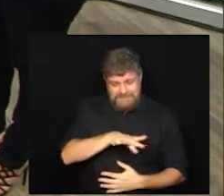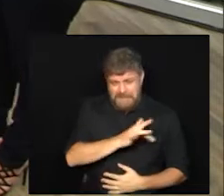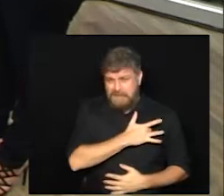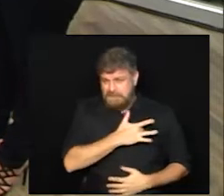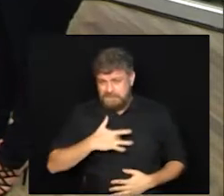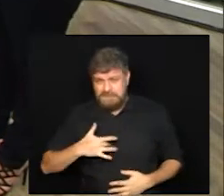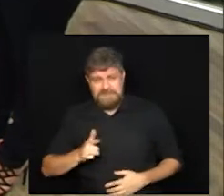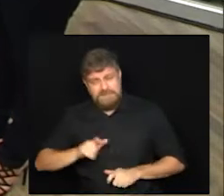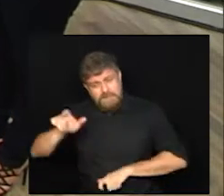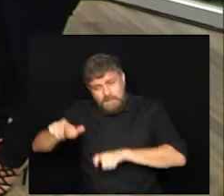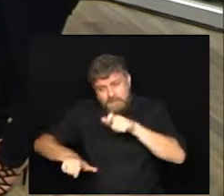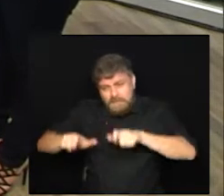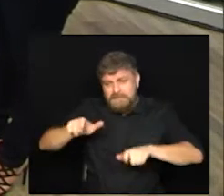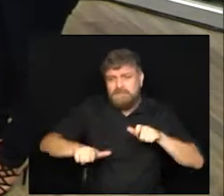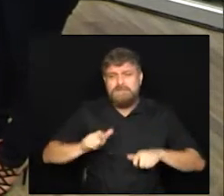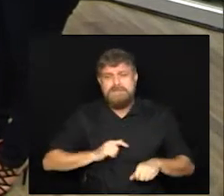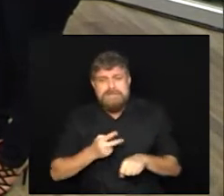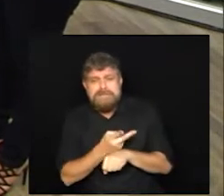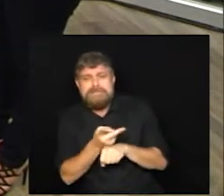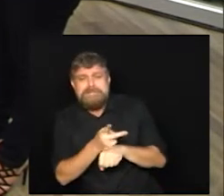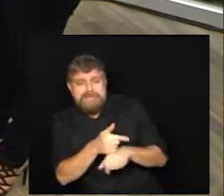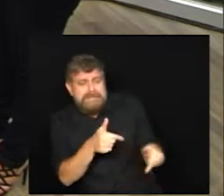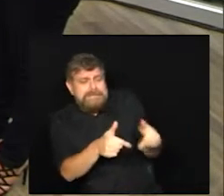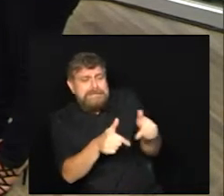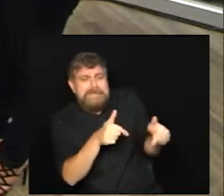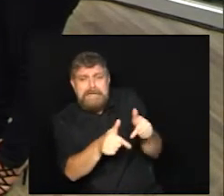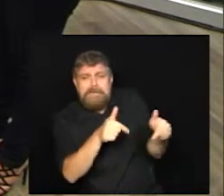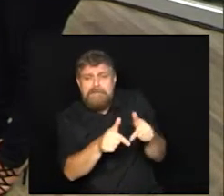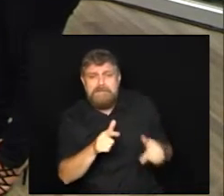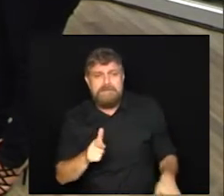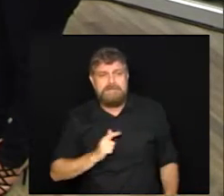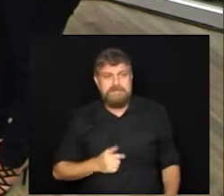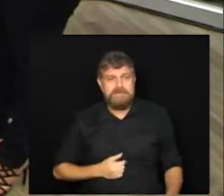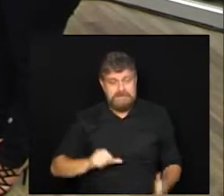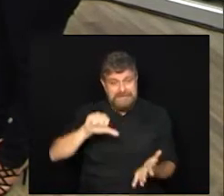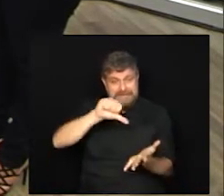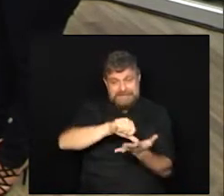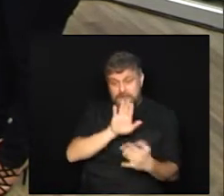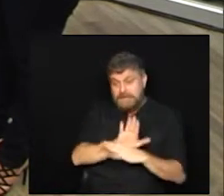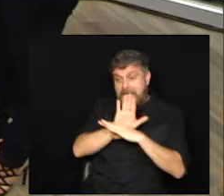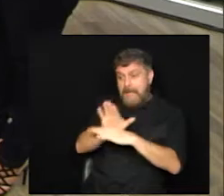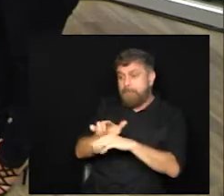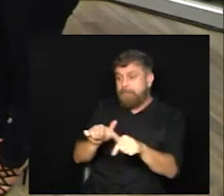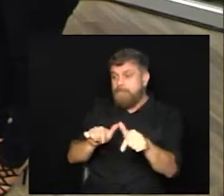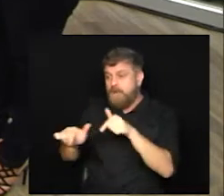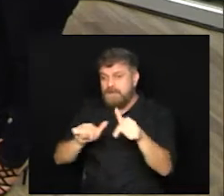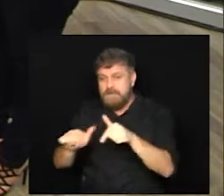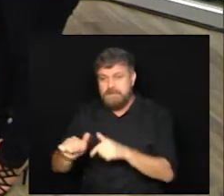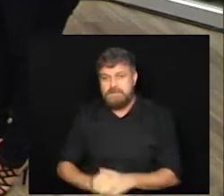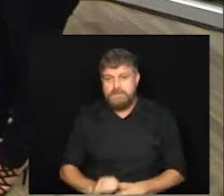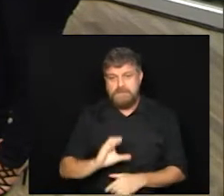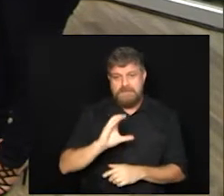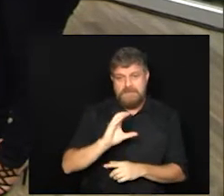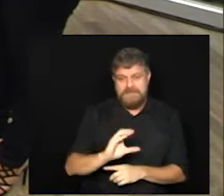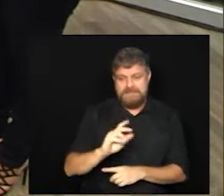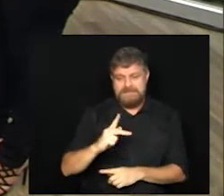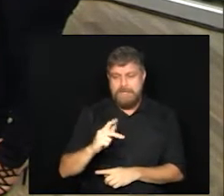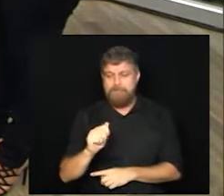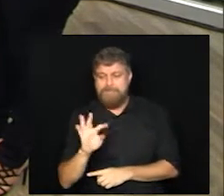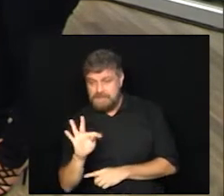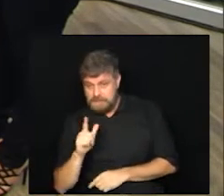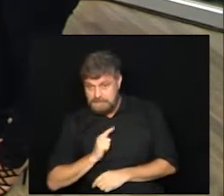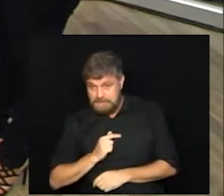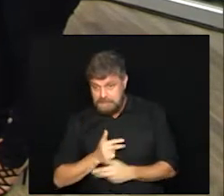muitas pessoas estão procurando emprego, centro público de apoio ao trabalhador, o CEPAT Campinas. Tem alguma novidade?